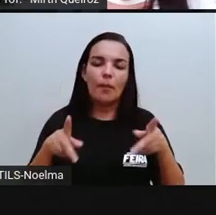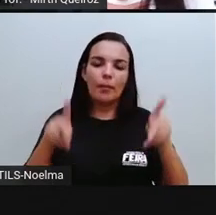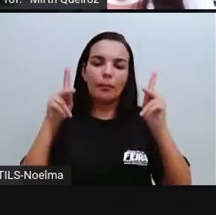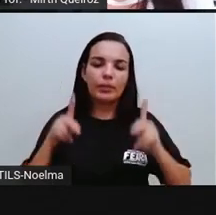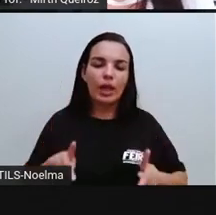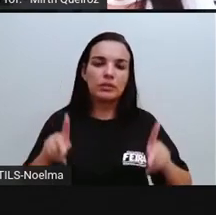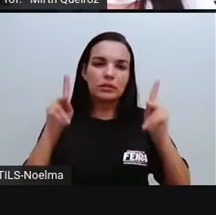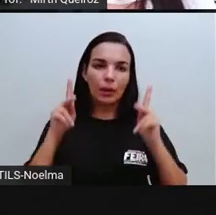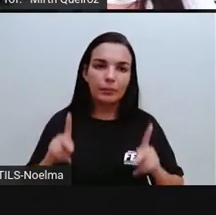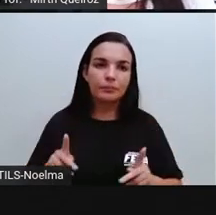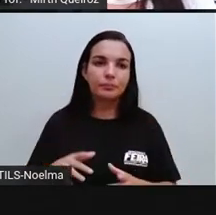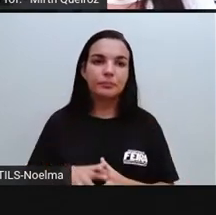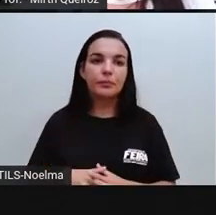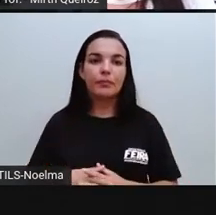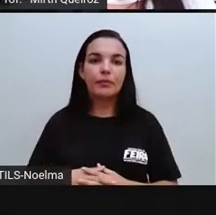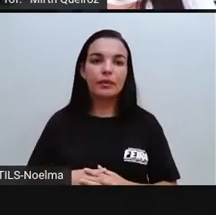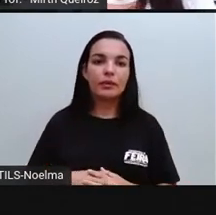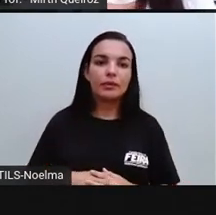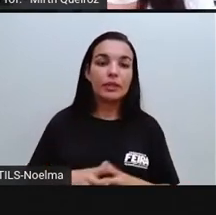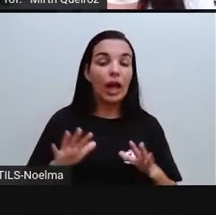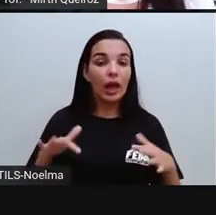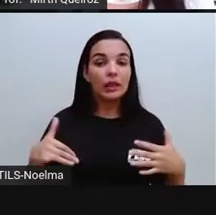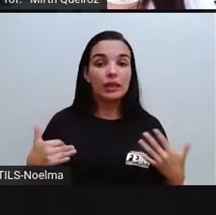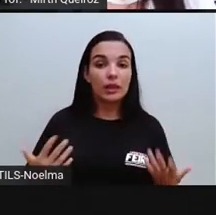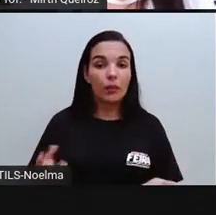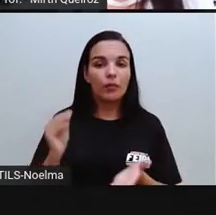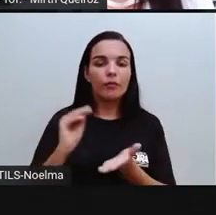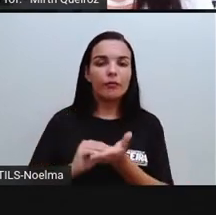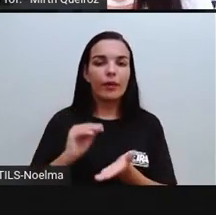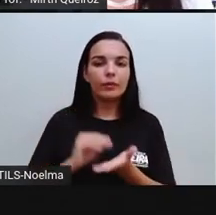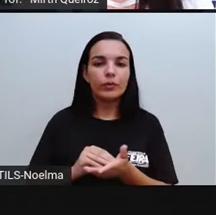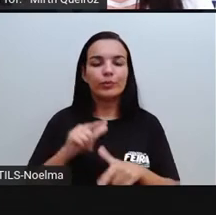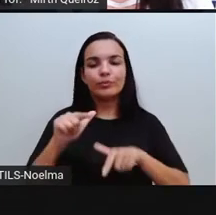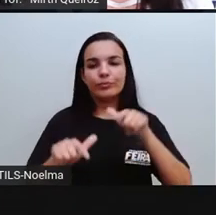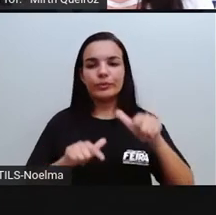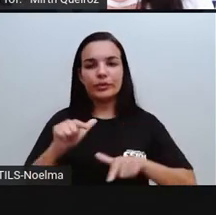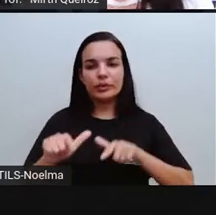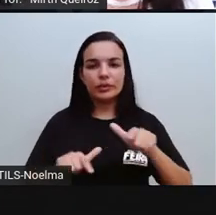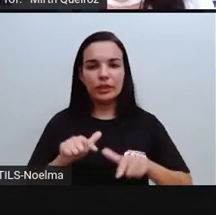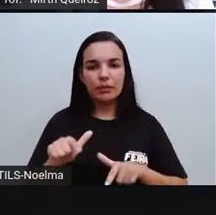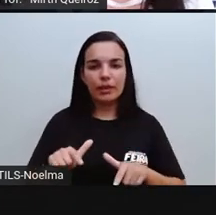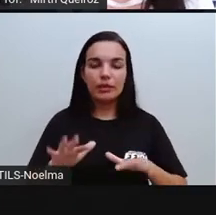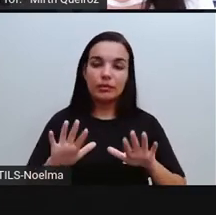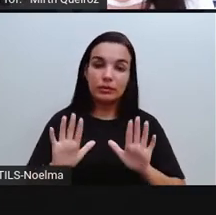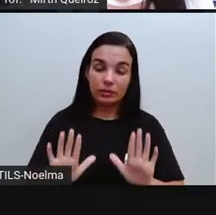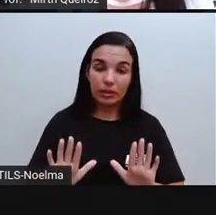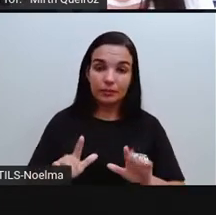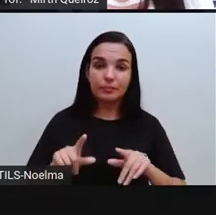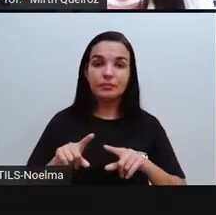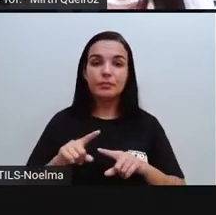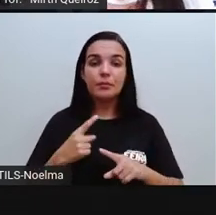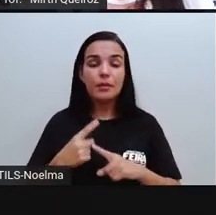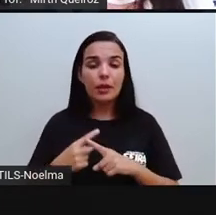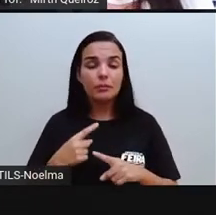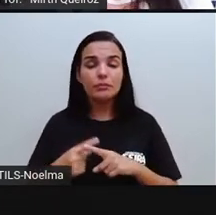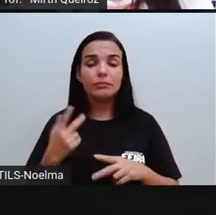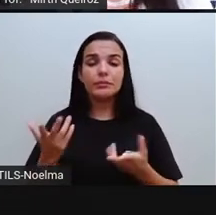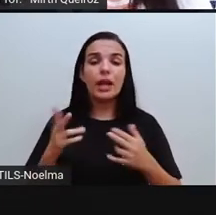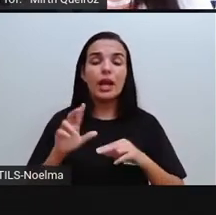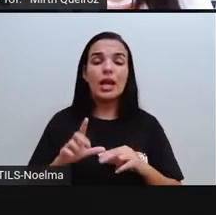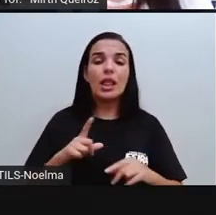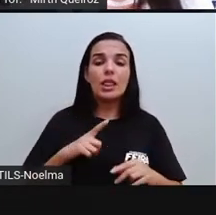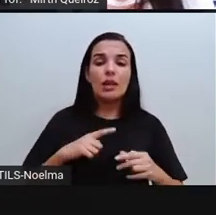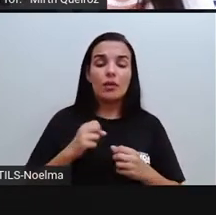População. Então, faltou-se emprego. Aí, devido ao aumento do